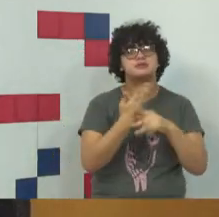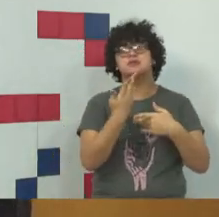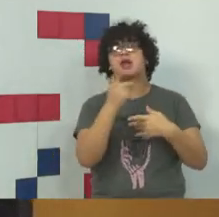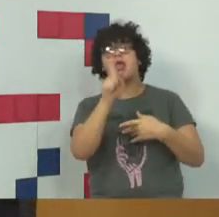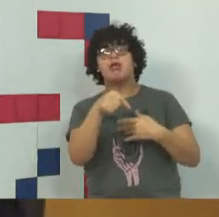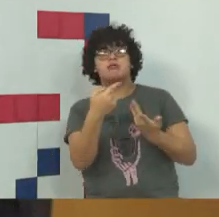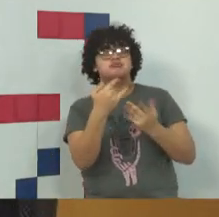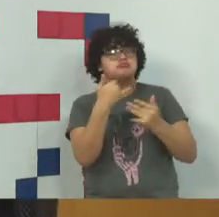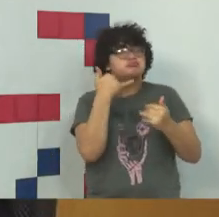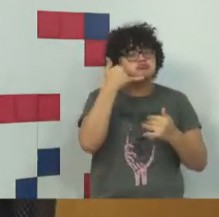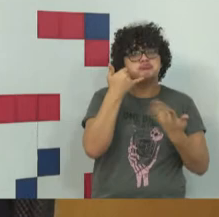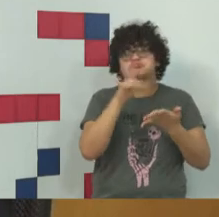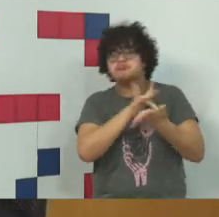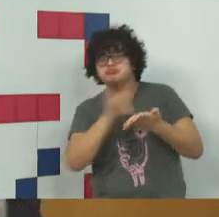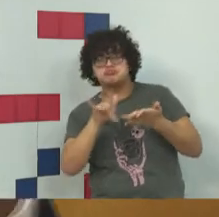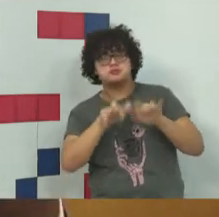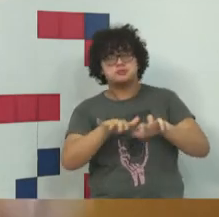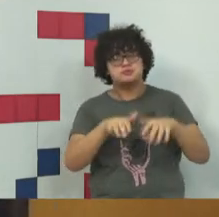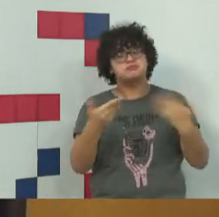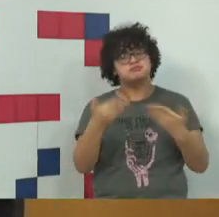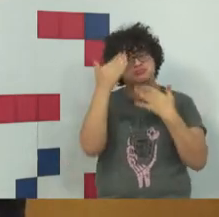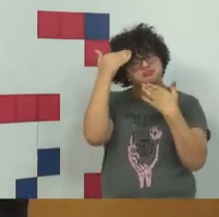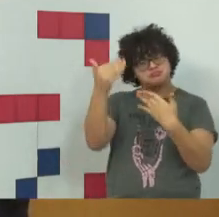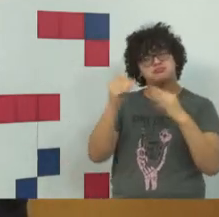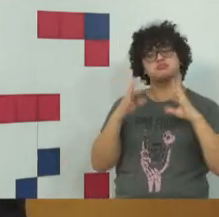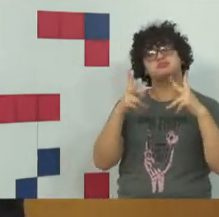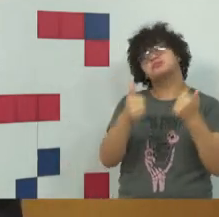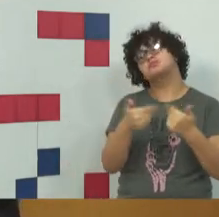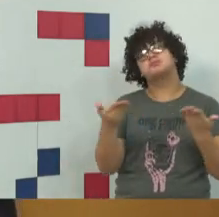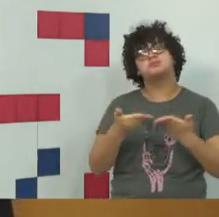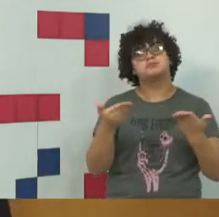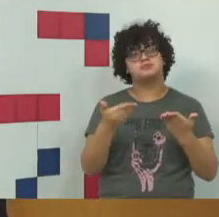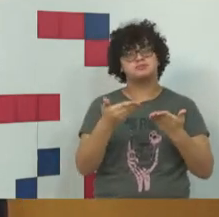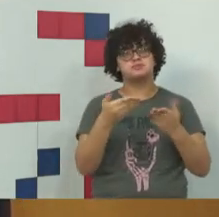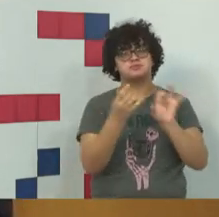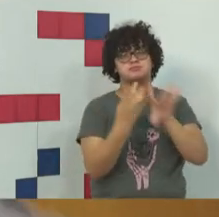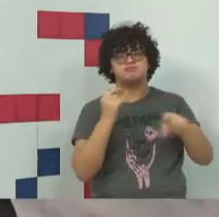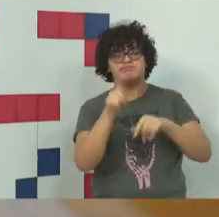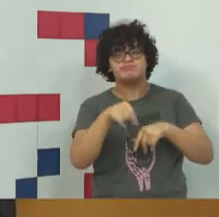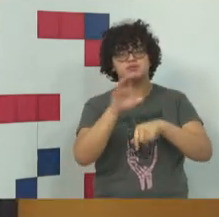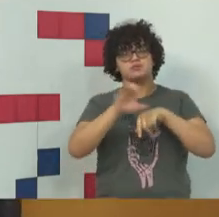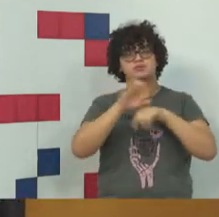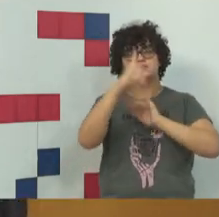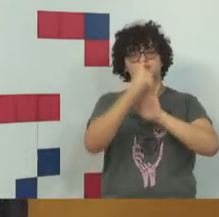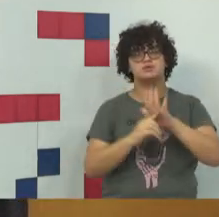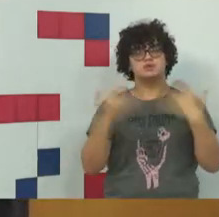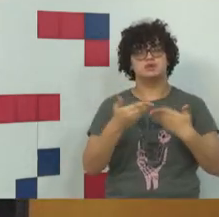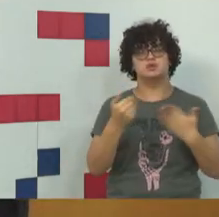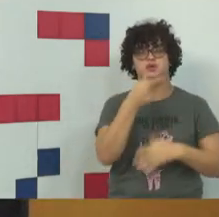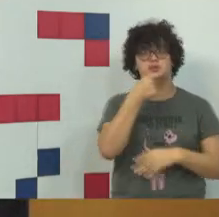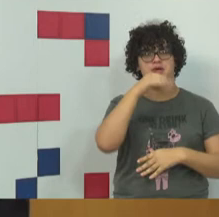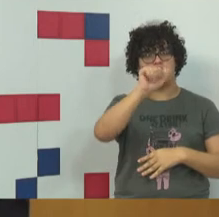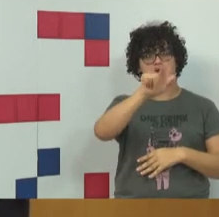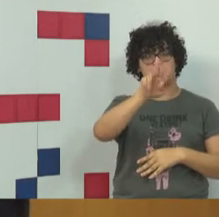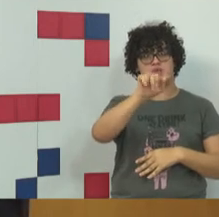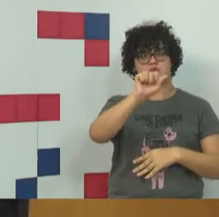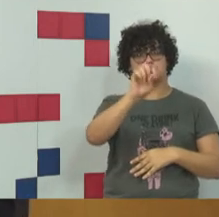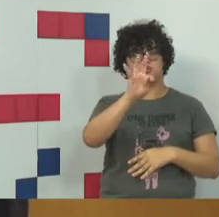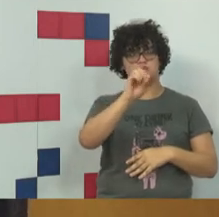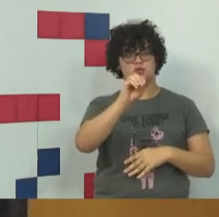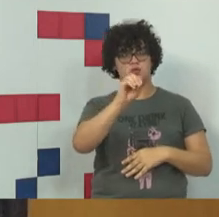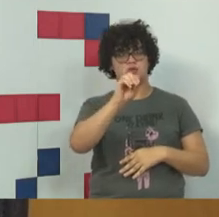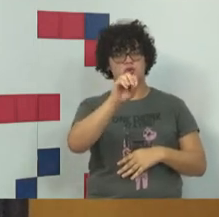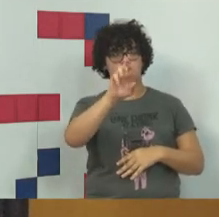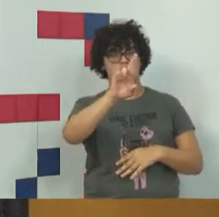live online. Agradecer toda a diretoria do curso de Direito, na pessoa do professor Augusto Rossini, que hoje é um dos